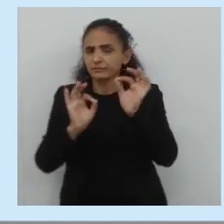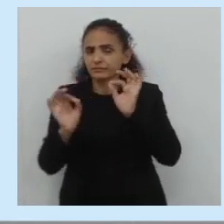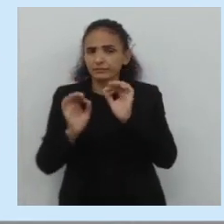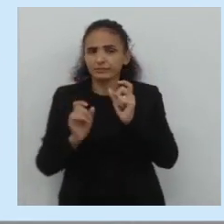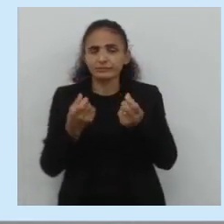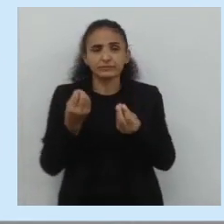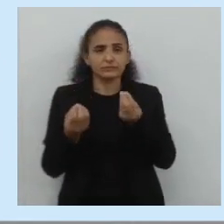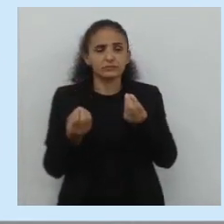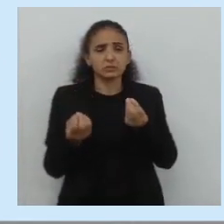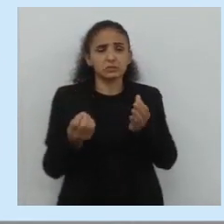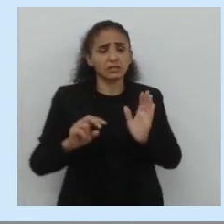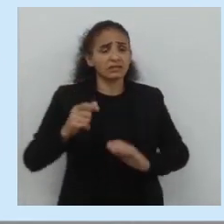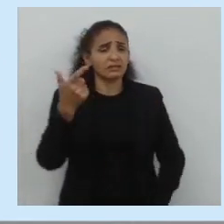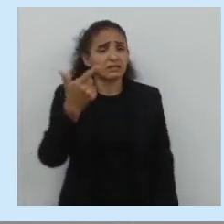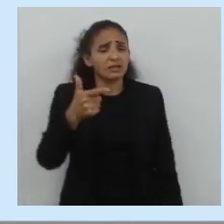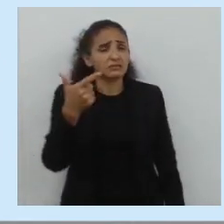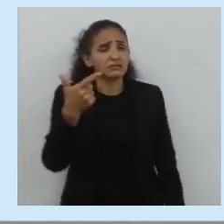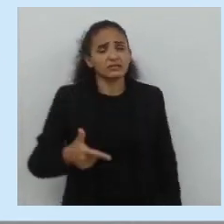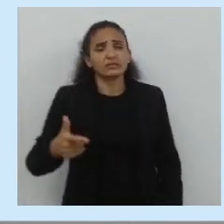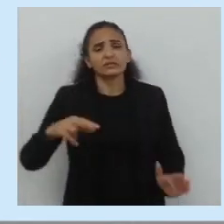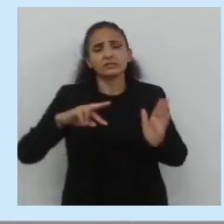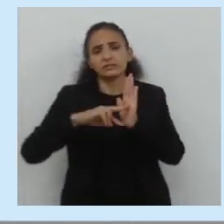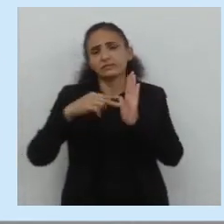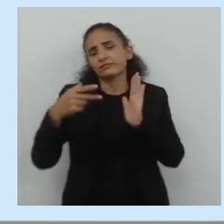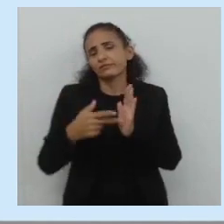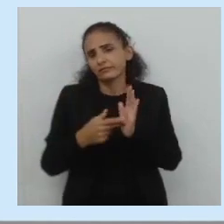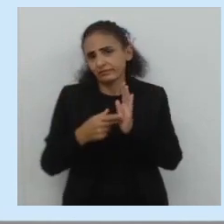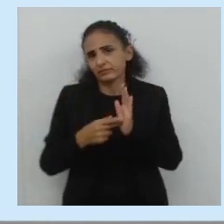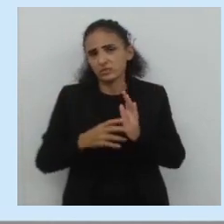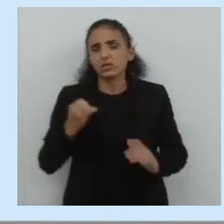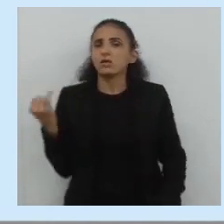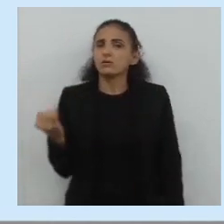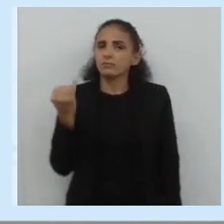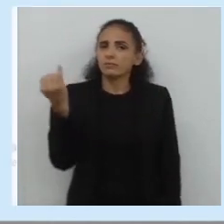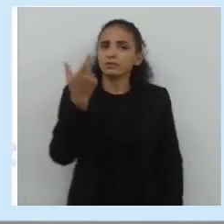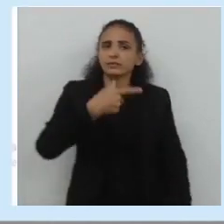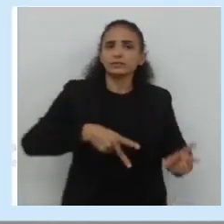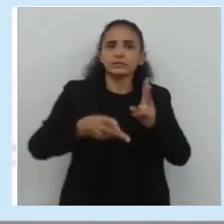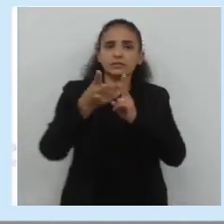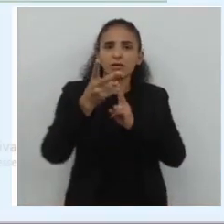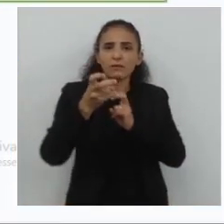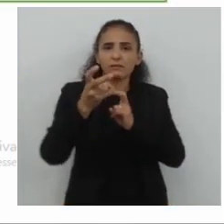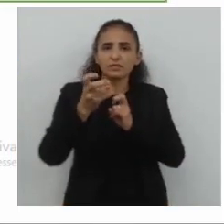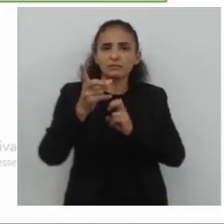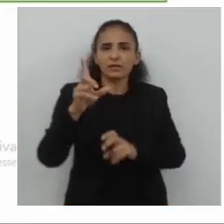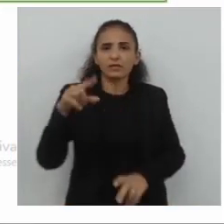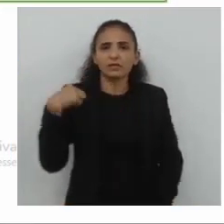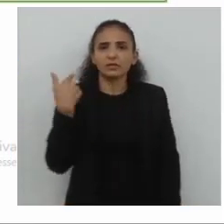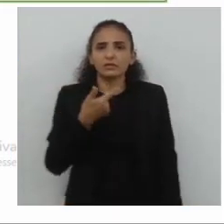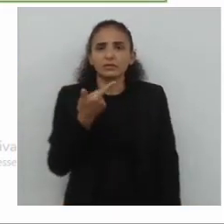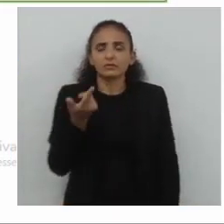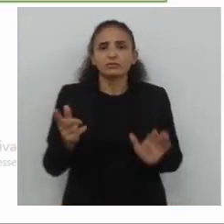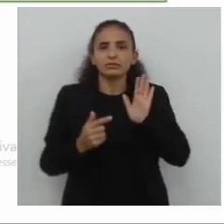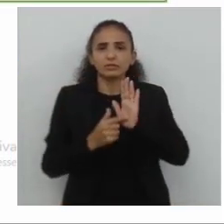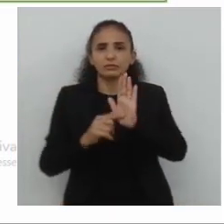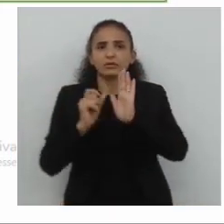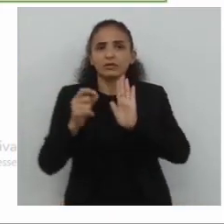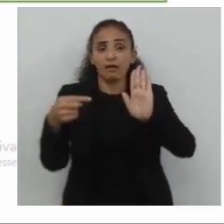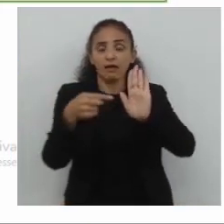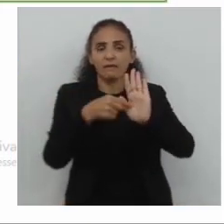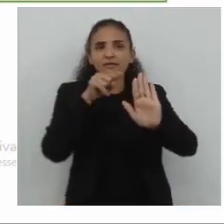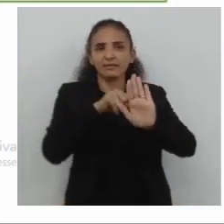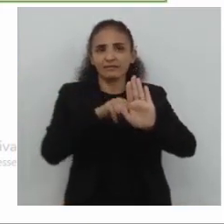propriamente sem sentido. Então, é importante observar isso. Na tela, nós temos ainda o seguinte, olha a